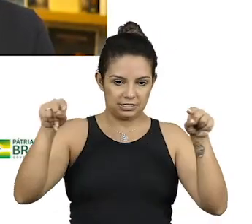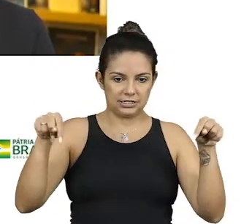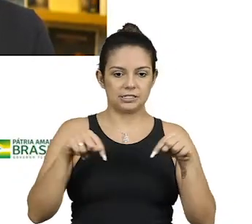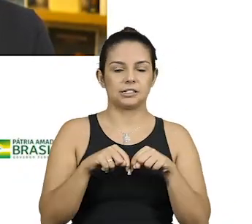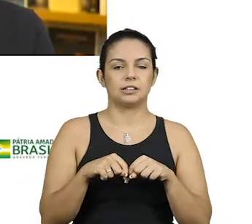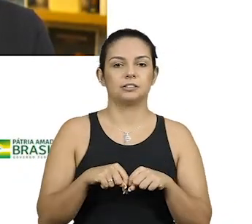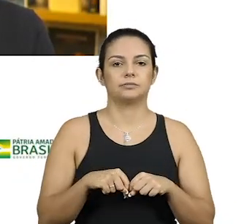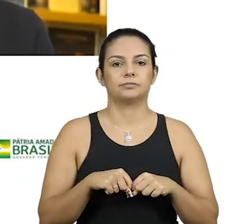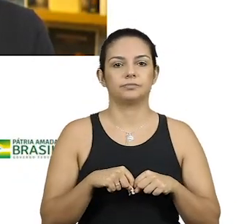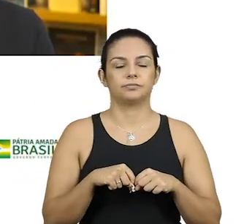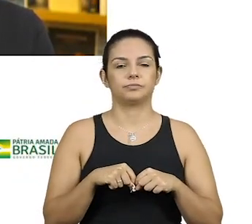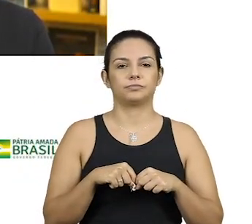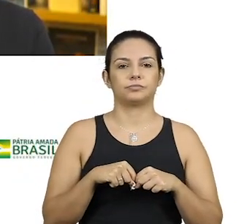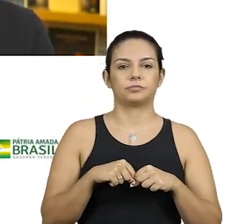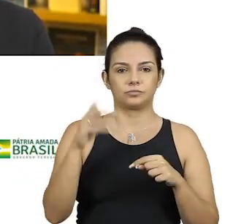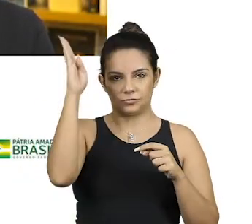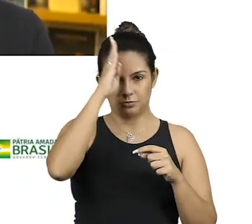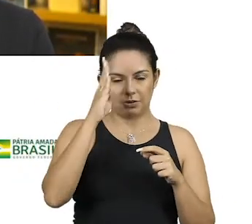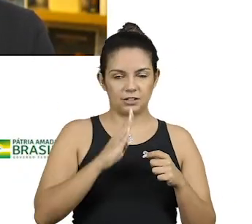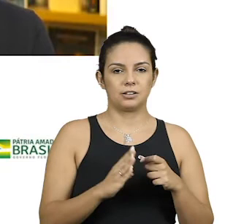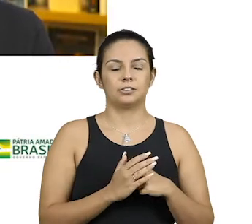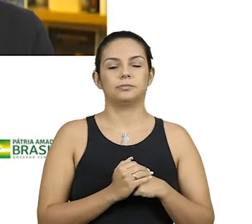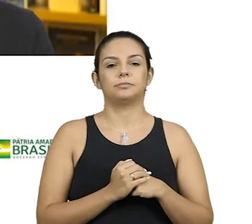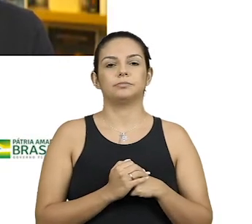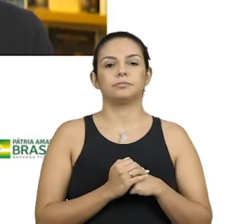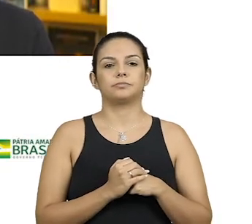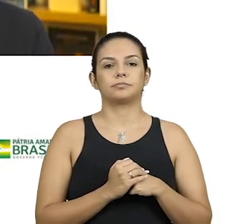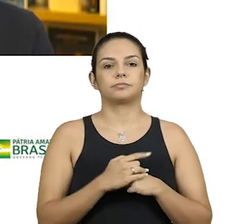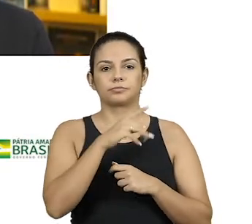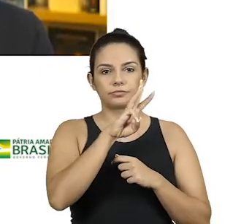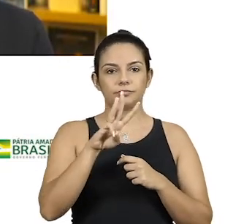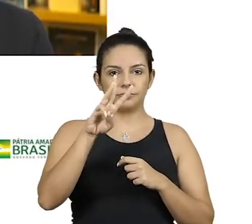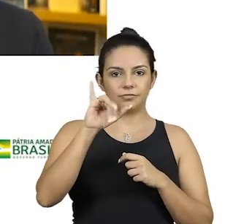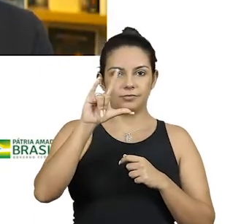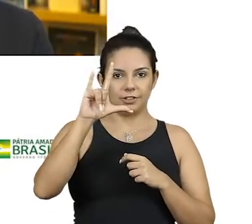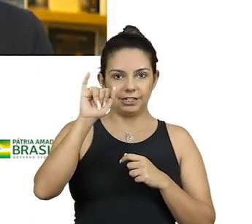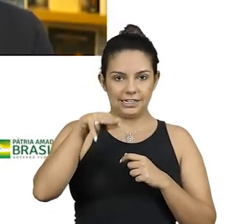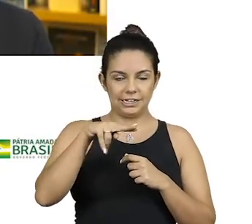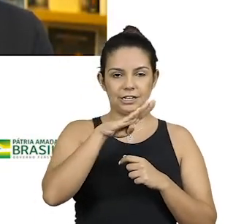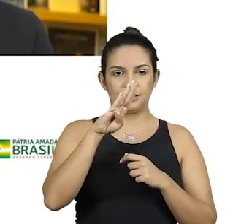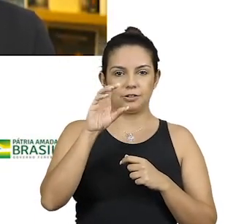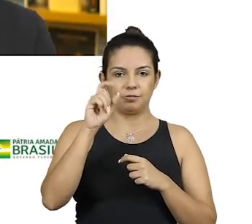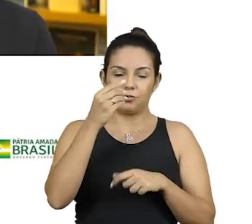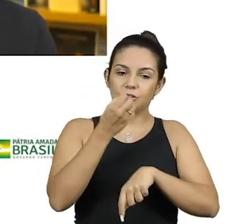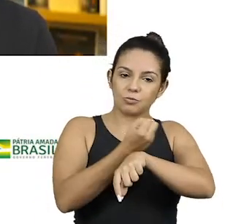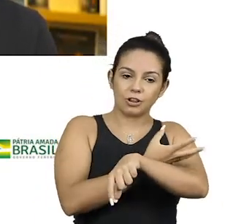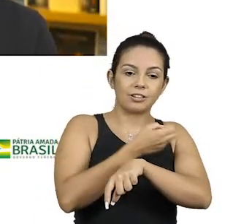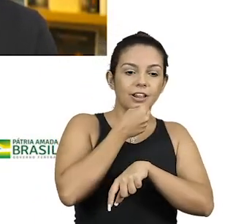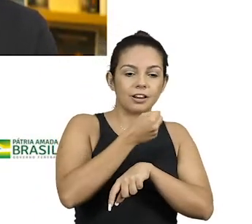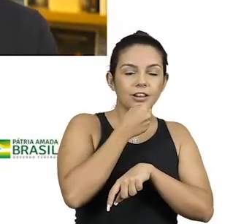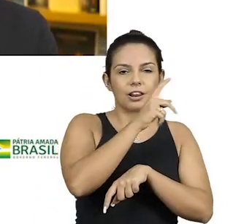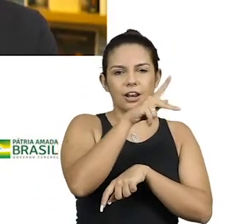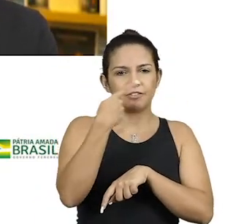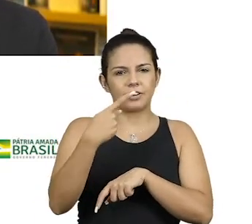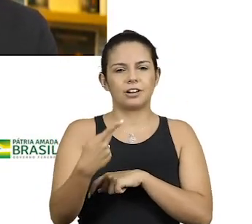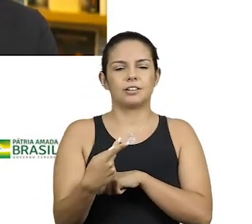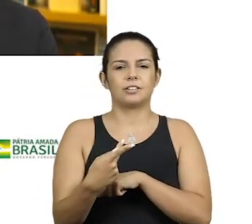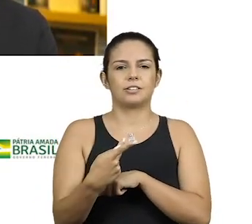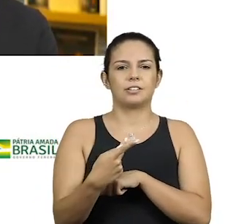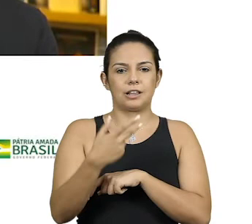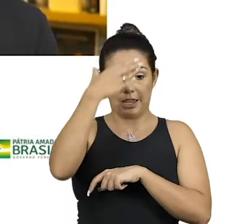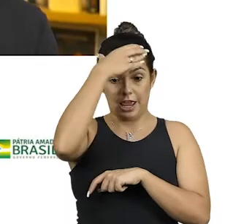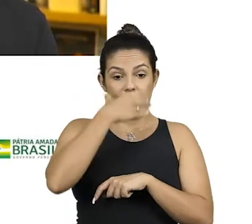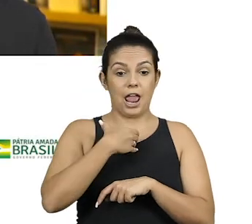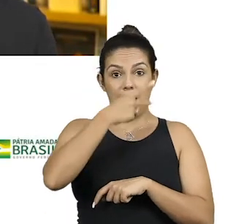classe média do Brasil inteiro. E o William Bonner foi uma entrevista muito emocionante, ele falando a